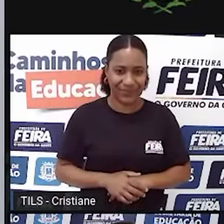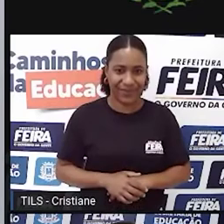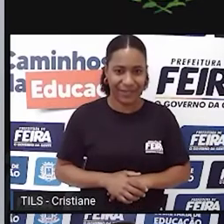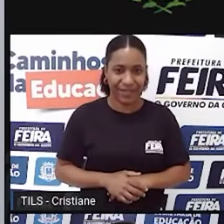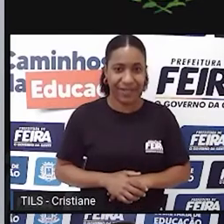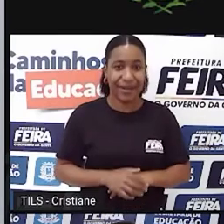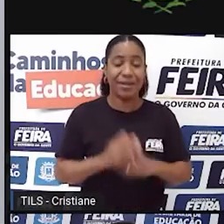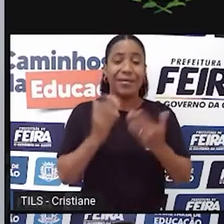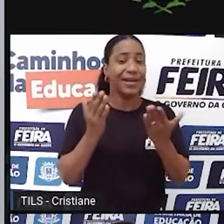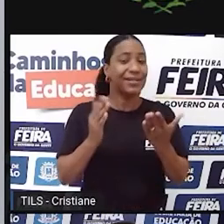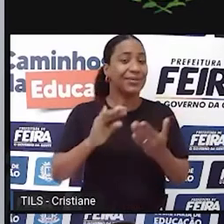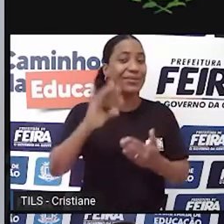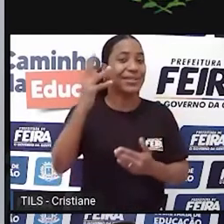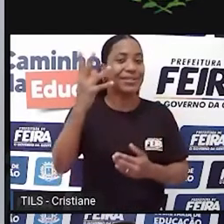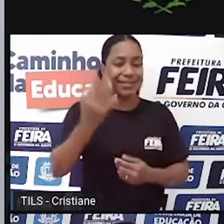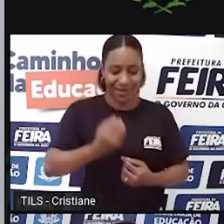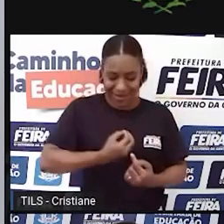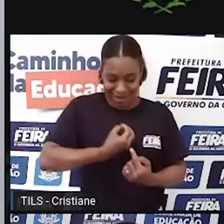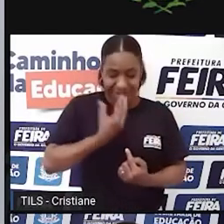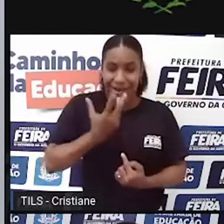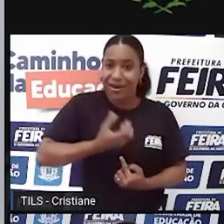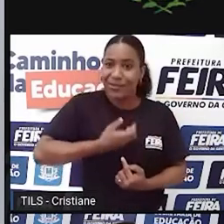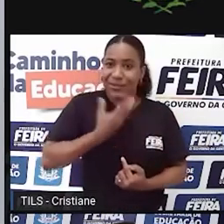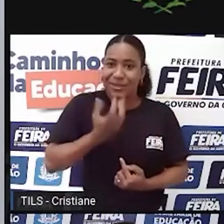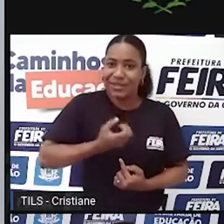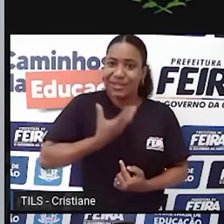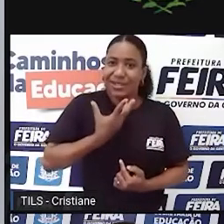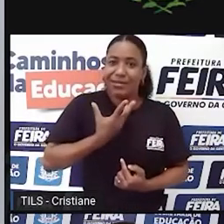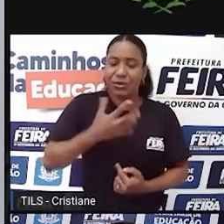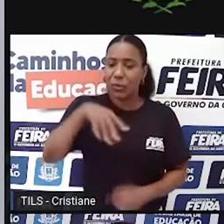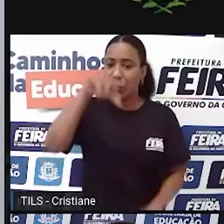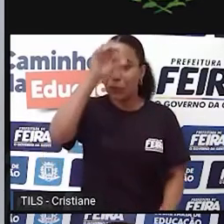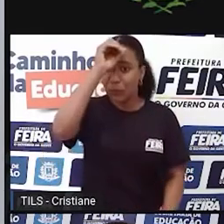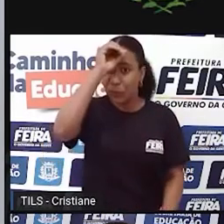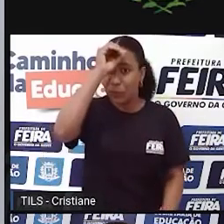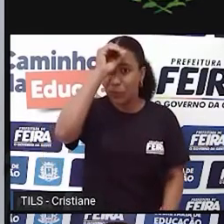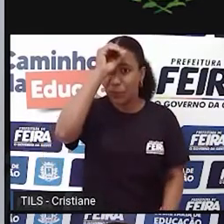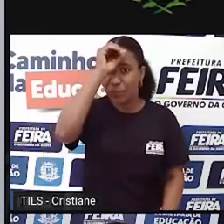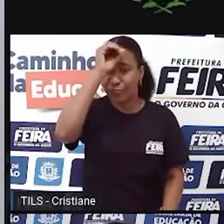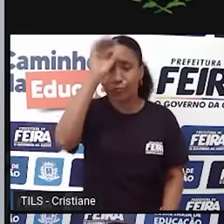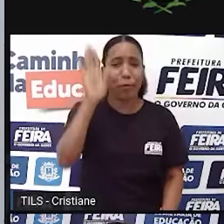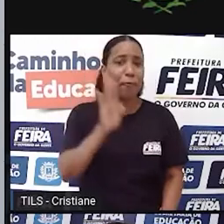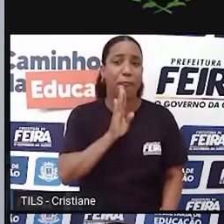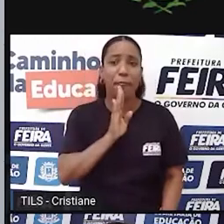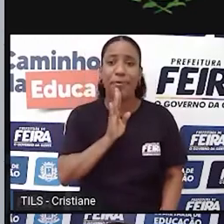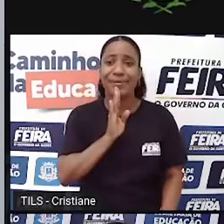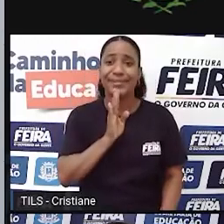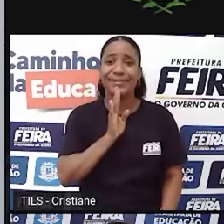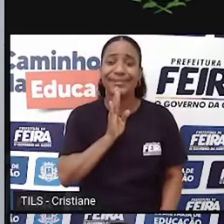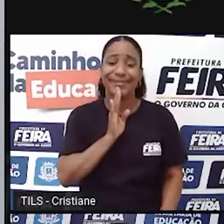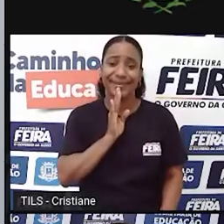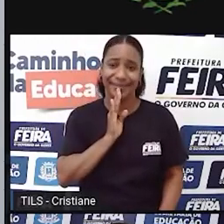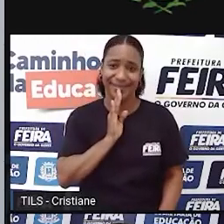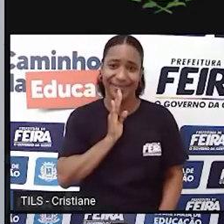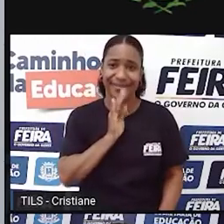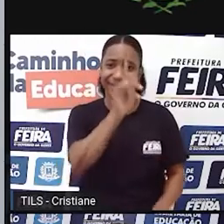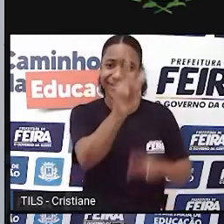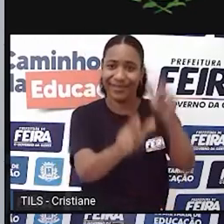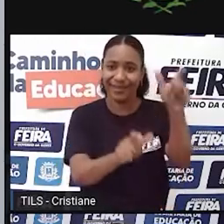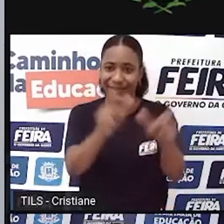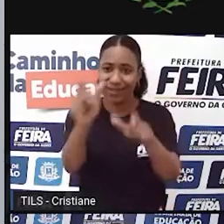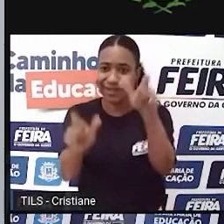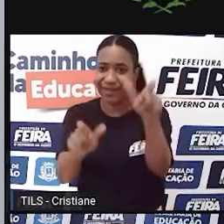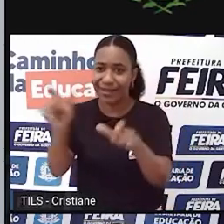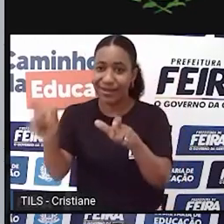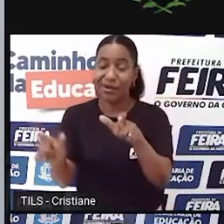Perde-se a oportunidade de conhecermos mais os nossos alunos. Porque a poesia estreita